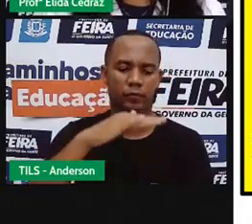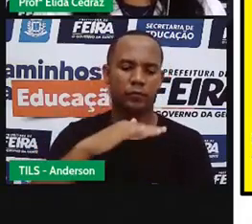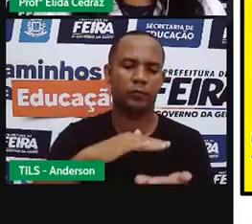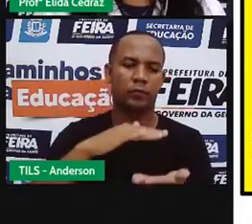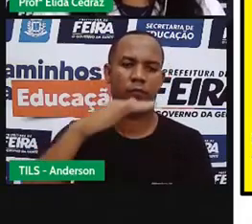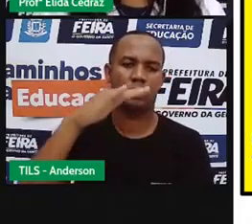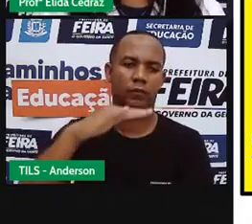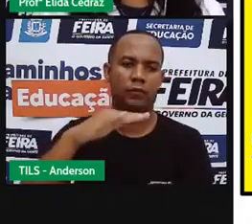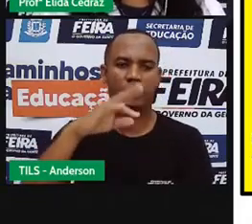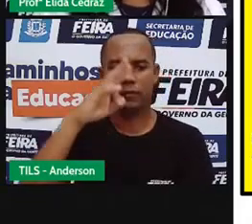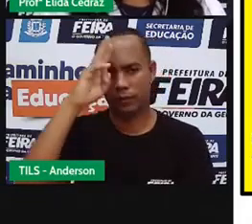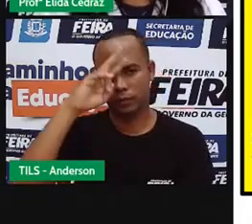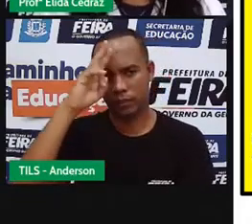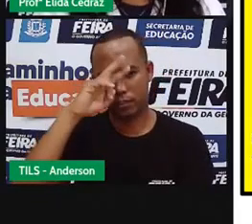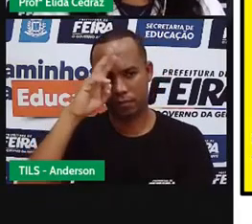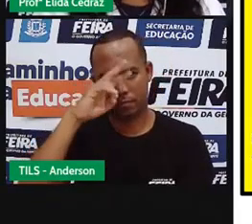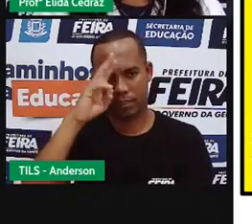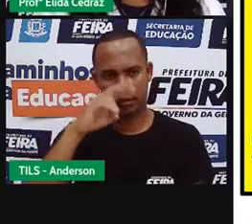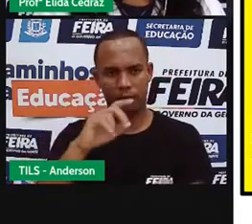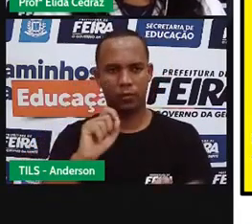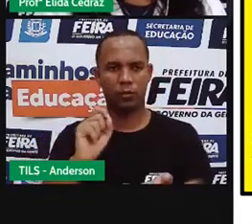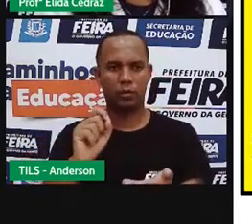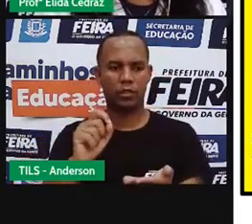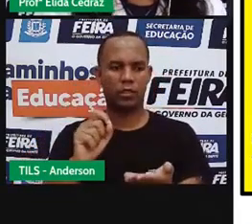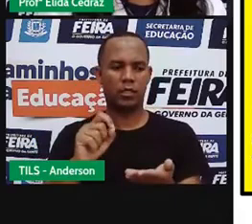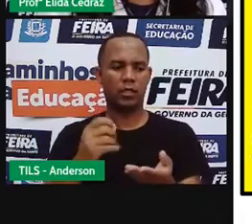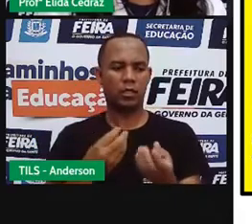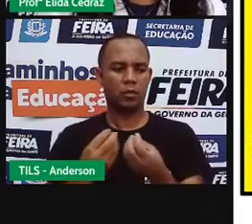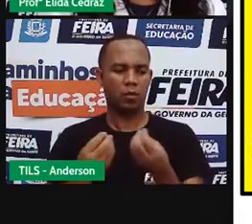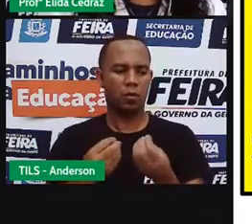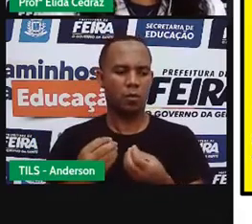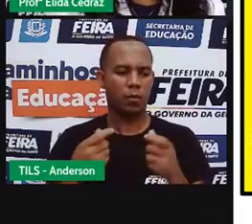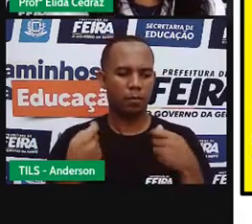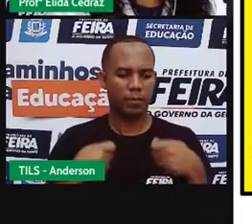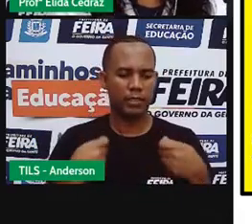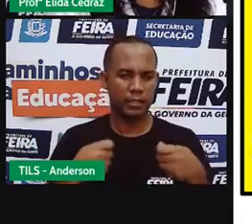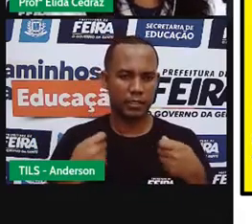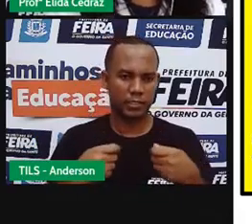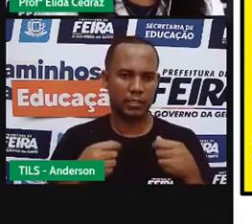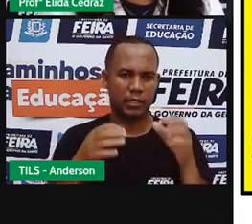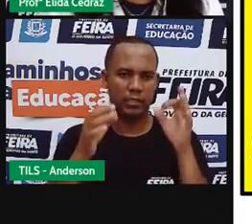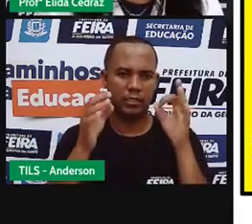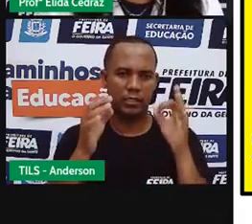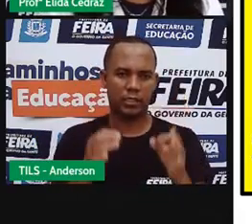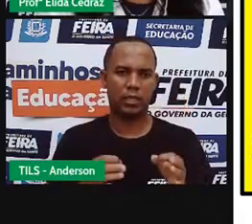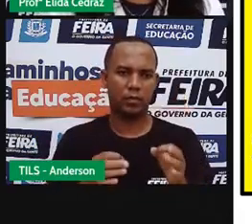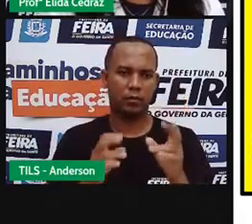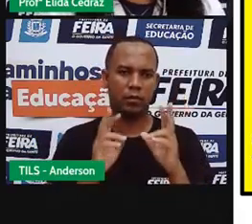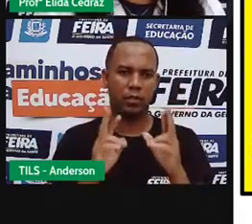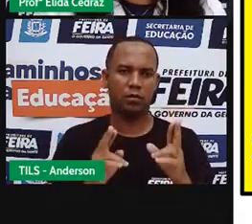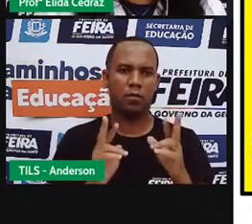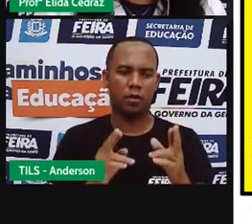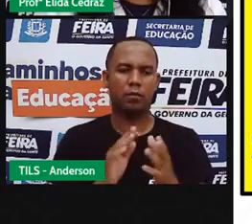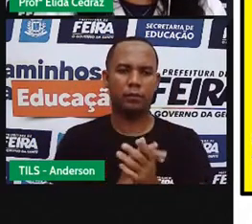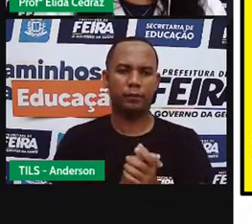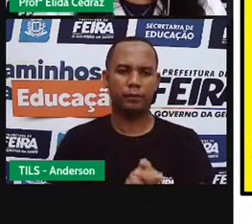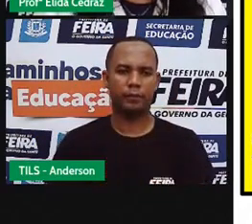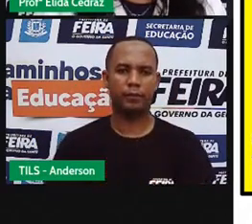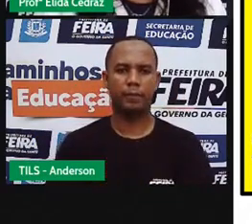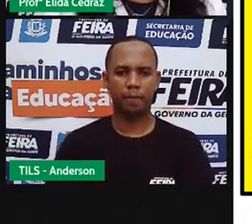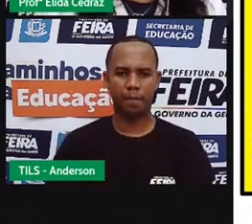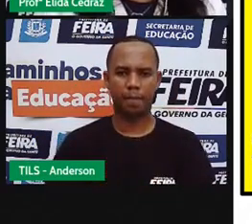copo? Lembrando que as medidas não convencionais, a gente precisa ser todas do mesmo tamanho, tá bom?